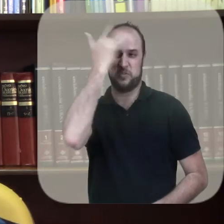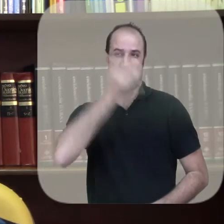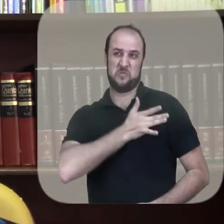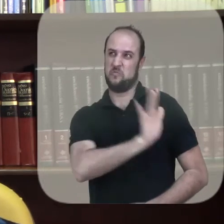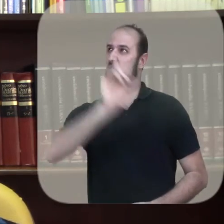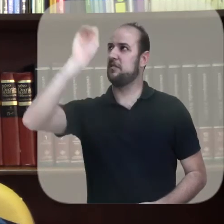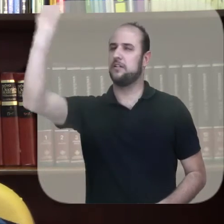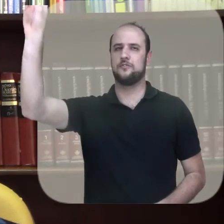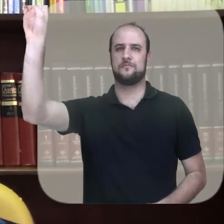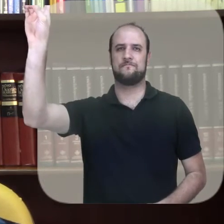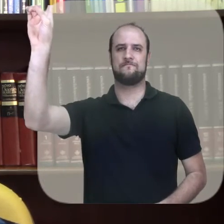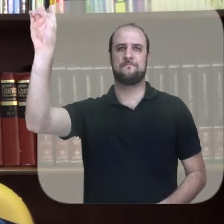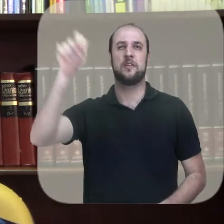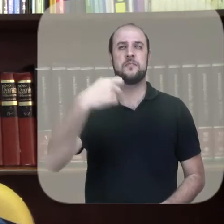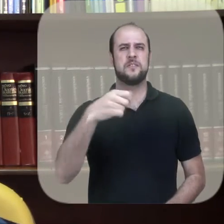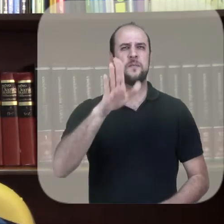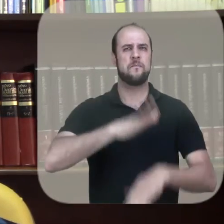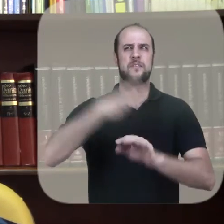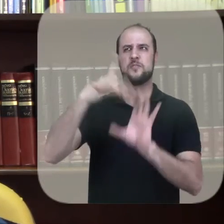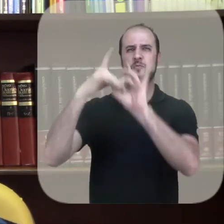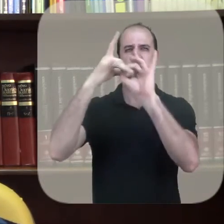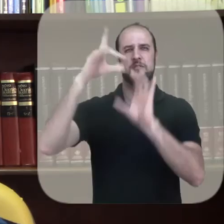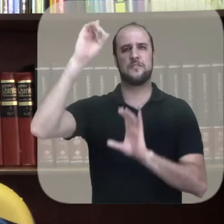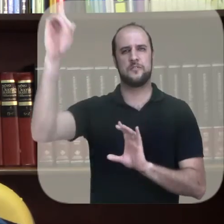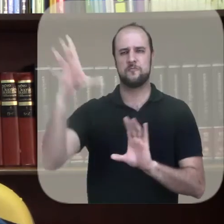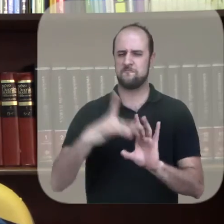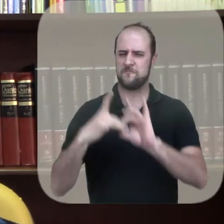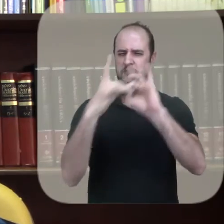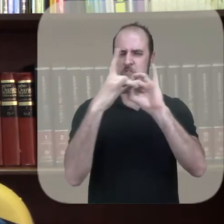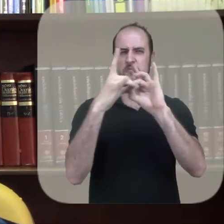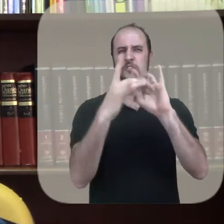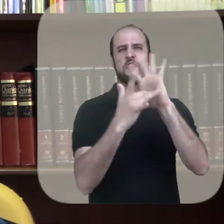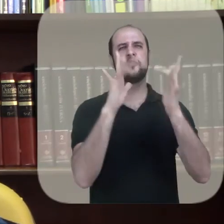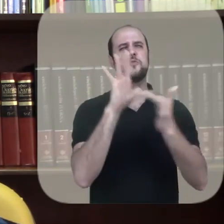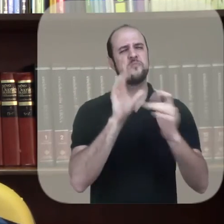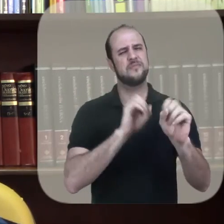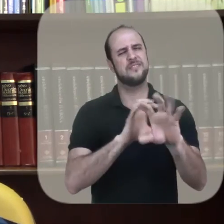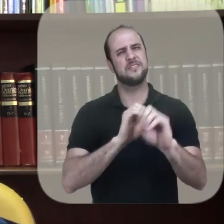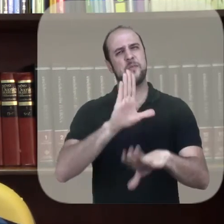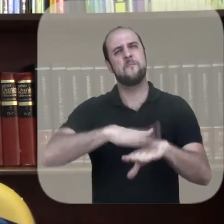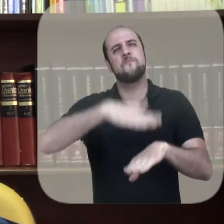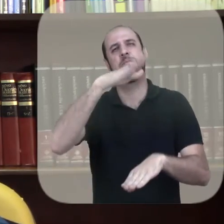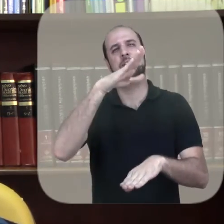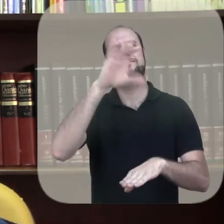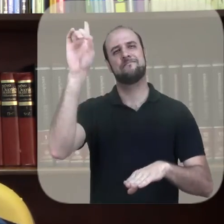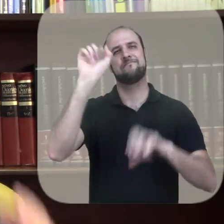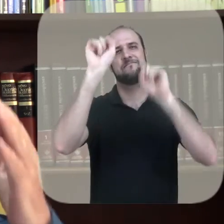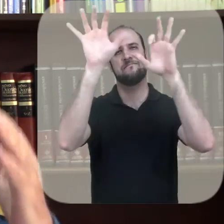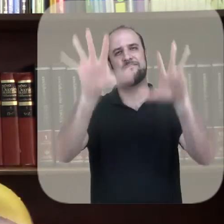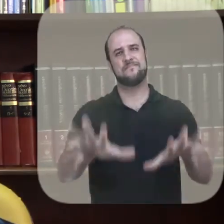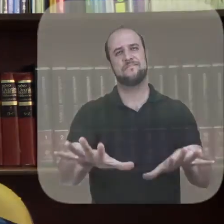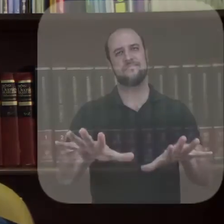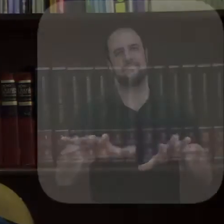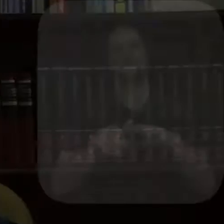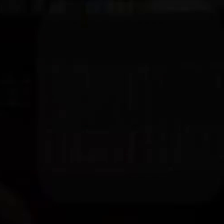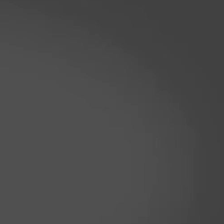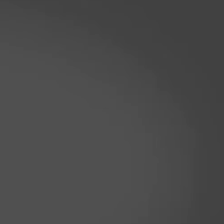os que te aborrecem. Ligue-se cada dia mais a Deus e sua palavra. Ligue-se cada dia mais a Jesus e seus ensinamentos. E que Deus